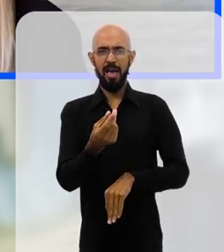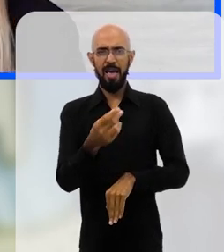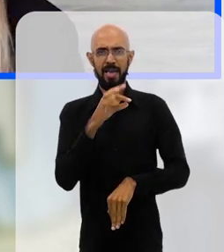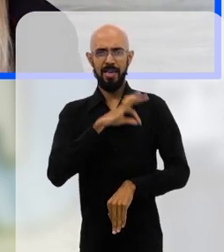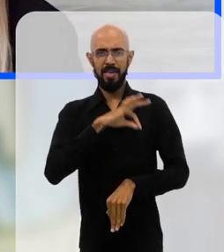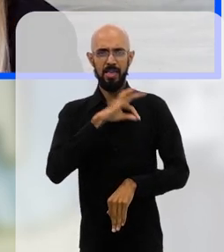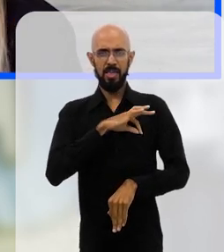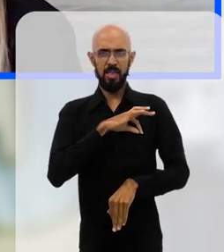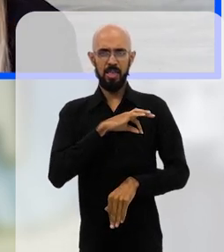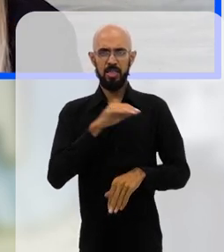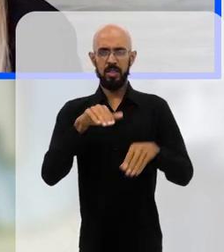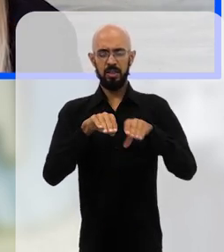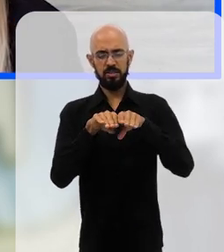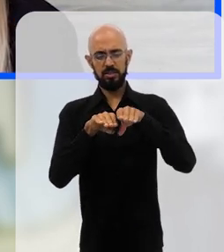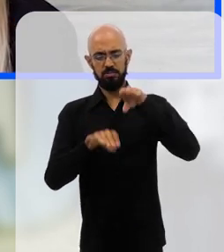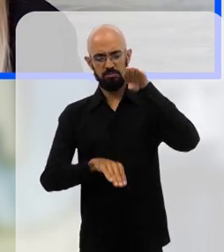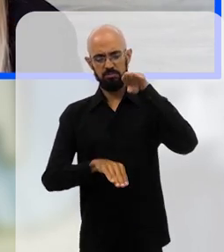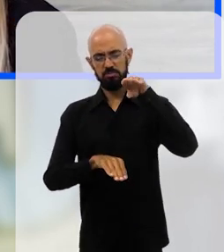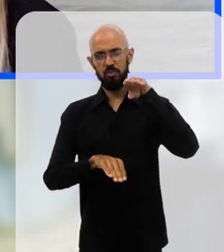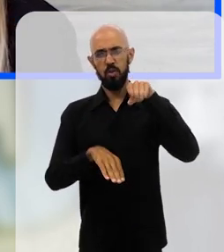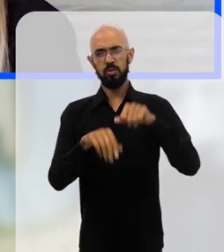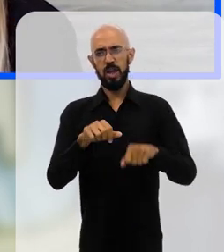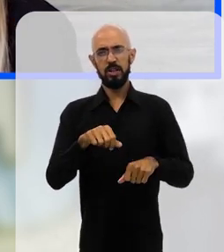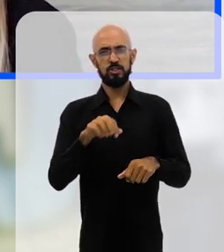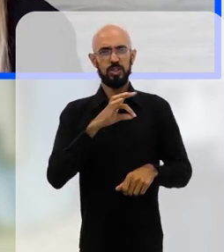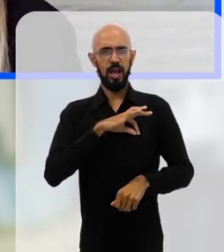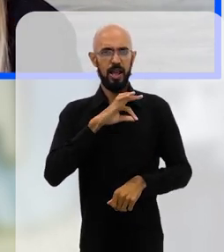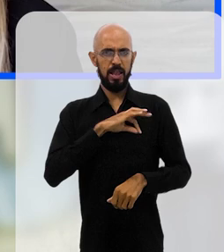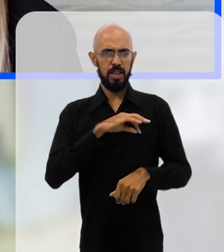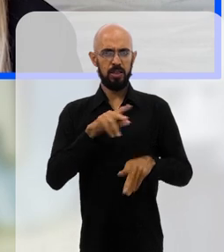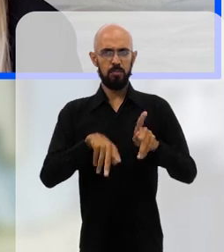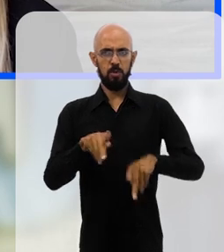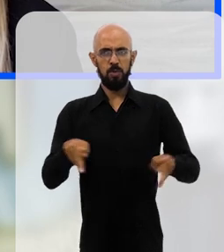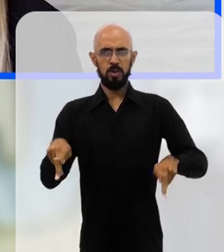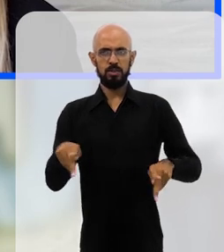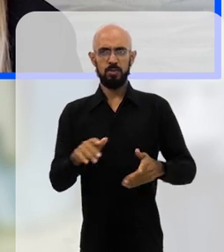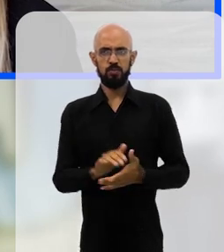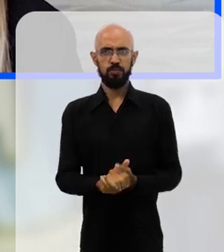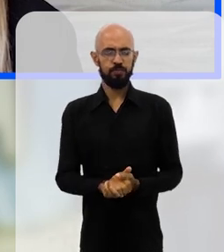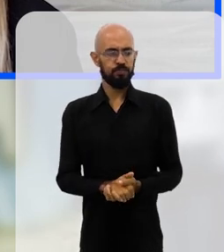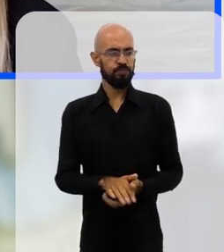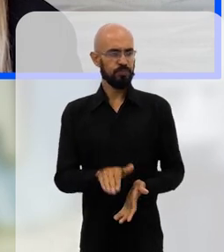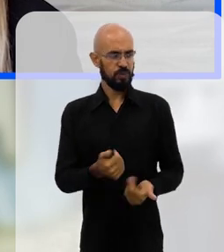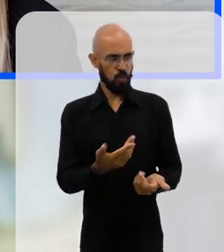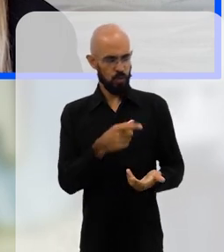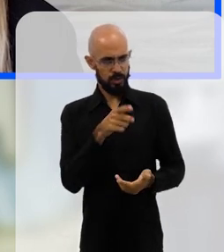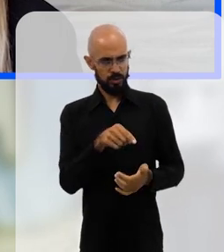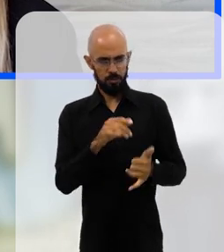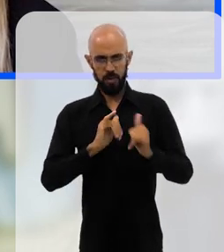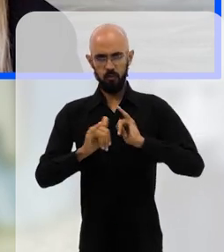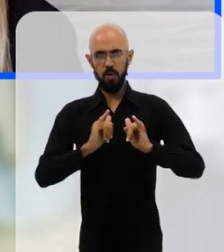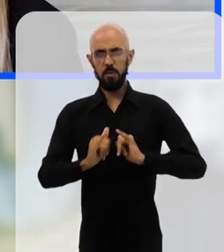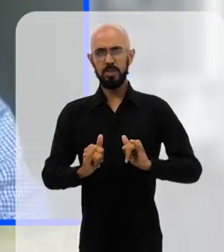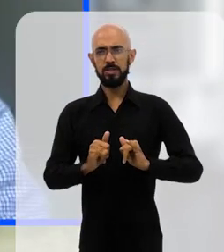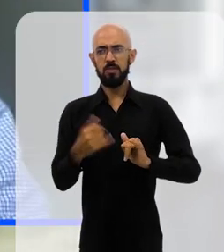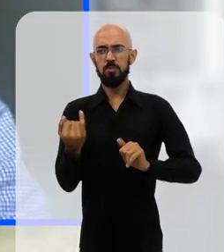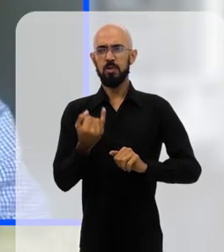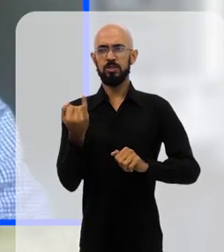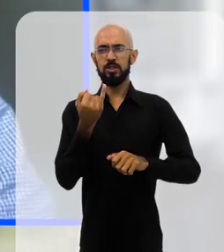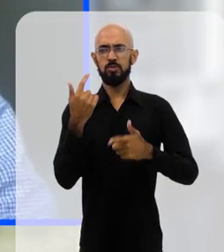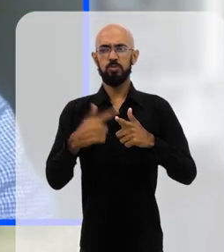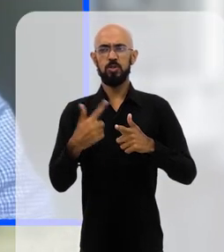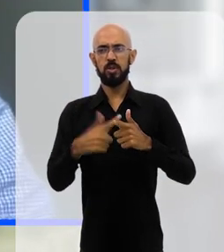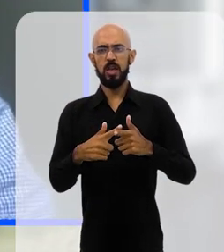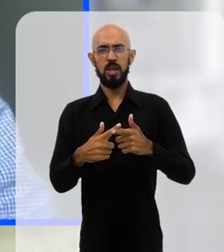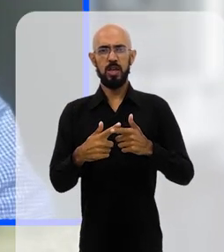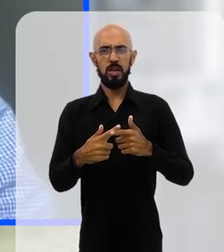né, essa concentração totalmente desigual da renda na população. Então, esse é dado muito importante, porque é uma